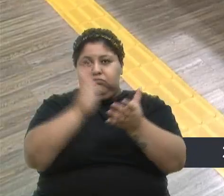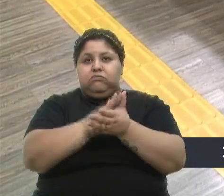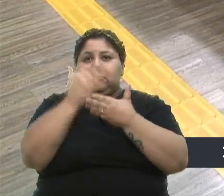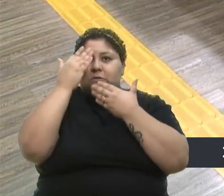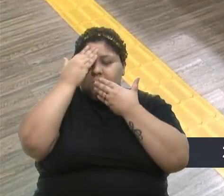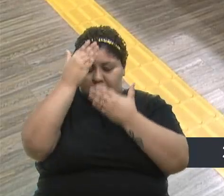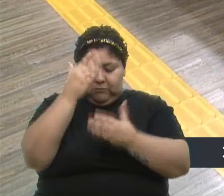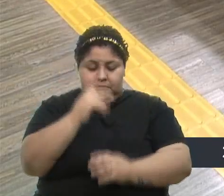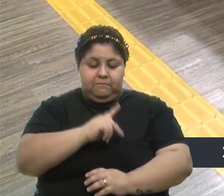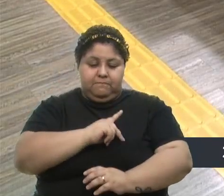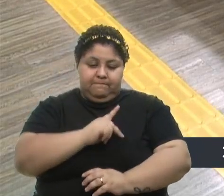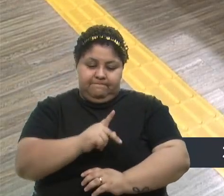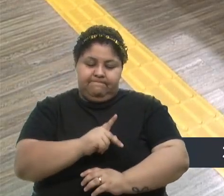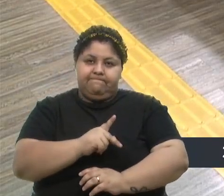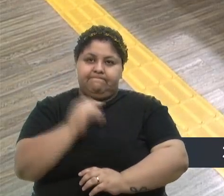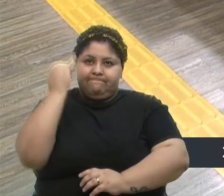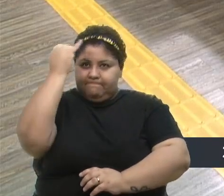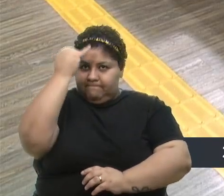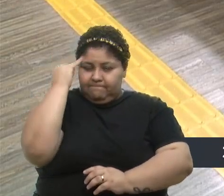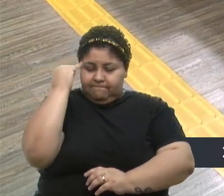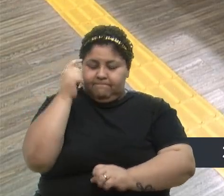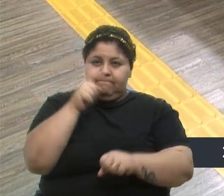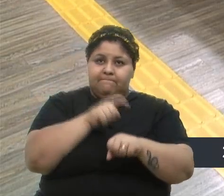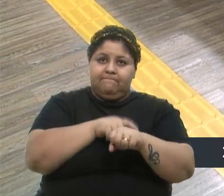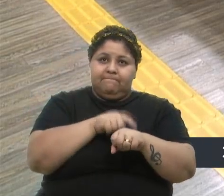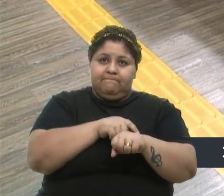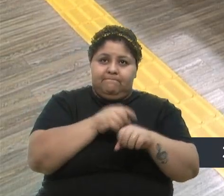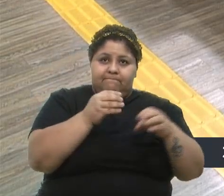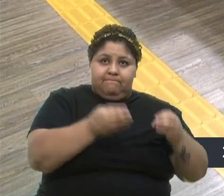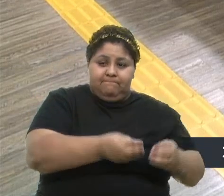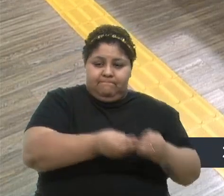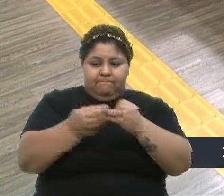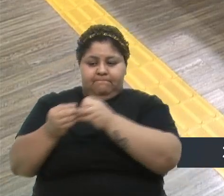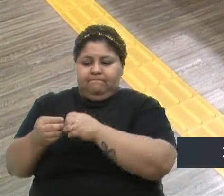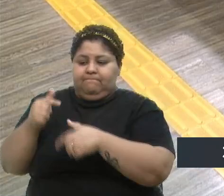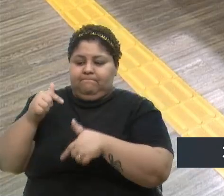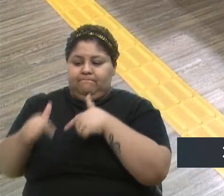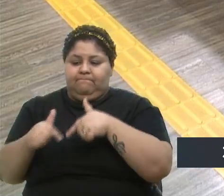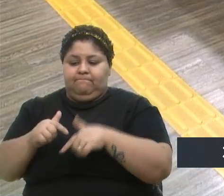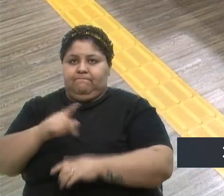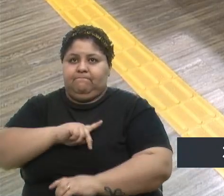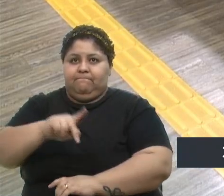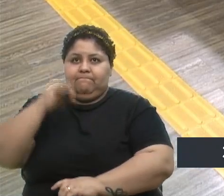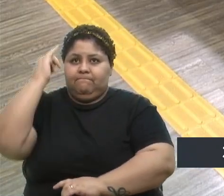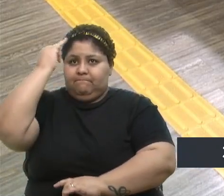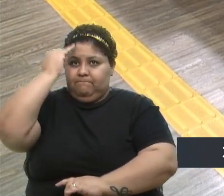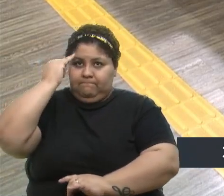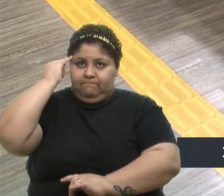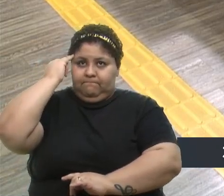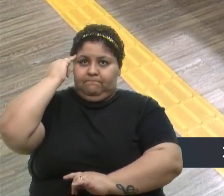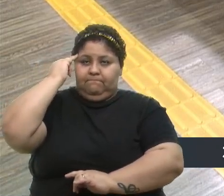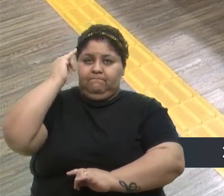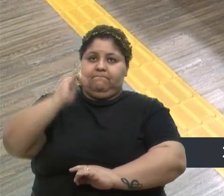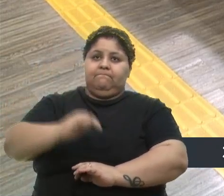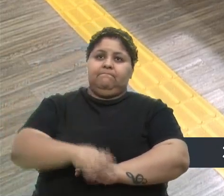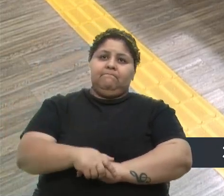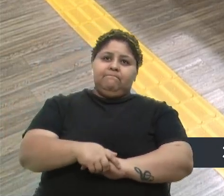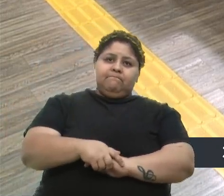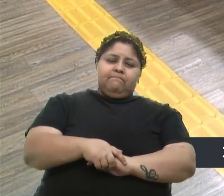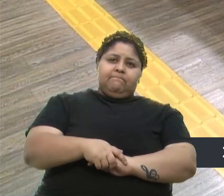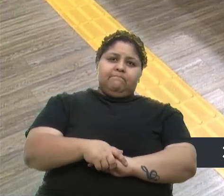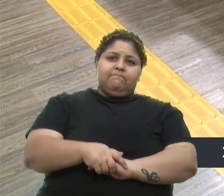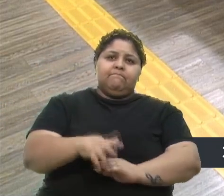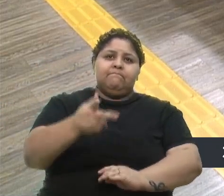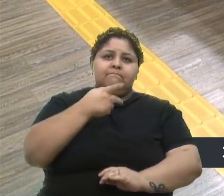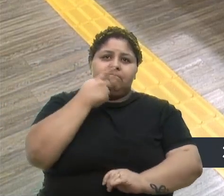Nesse momento, passo a condição dos trabalhos ao presidente Zé D'Ambrose. Uma declaração de